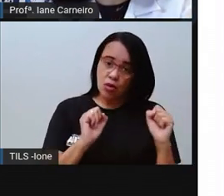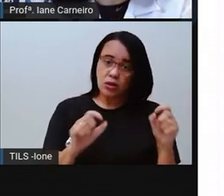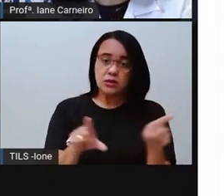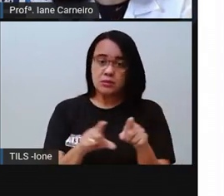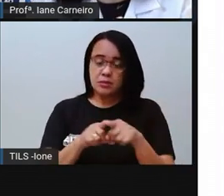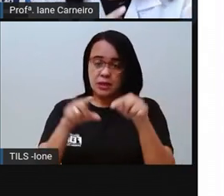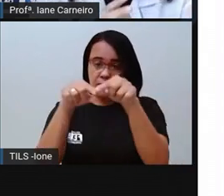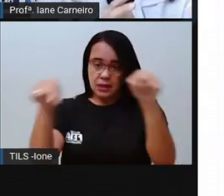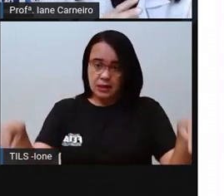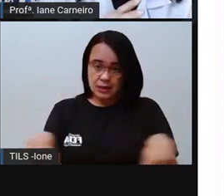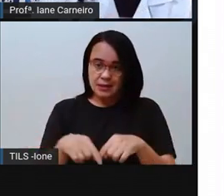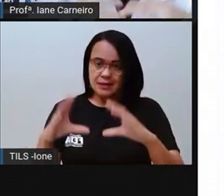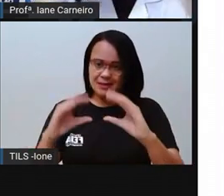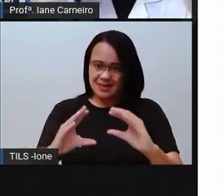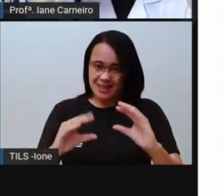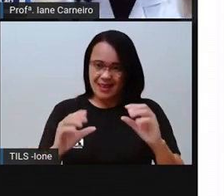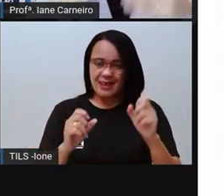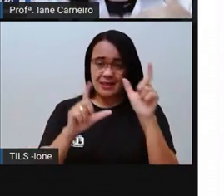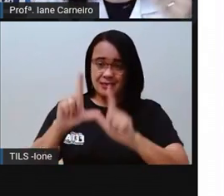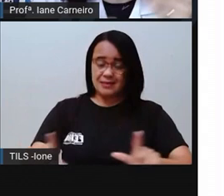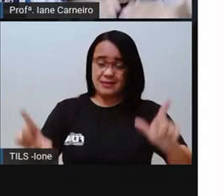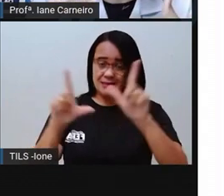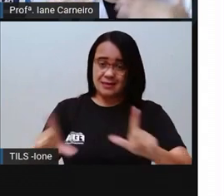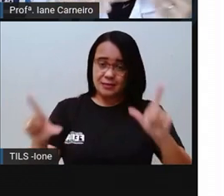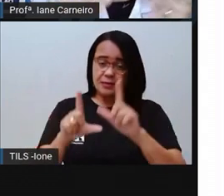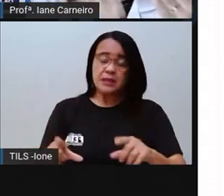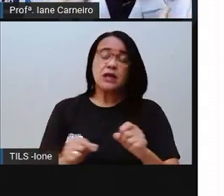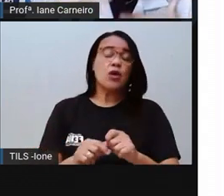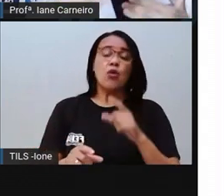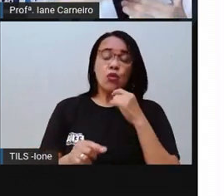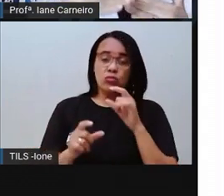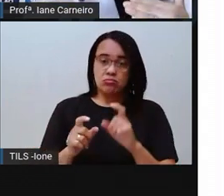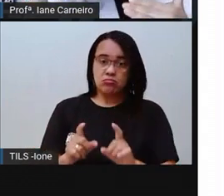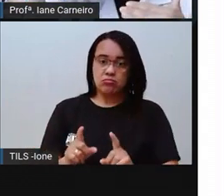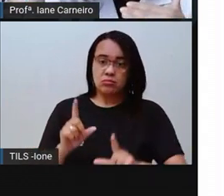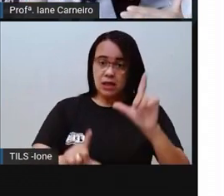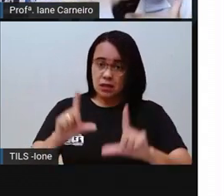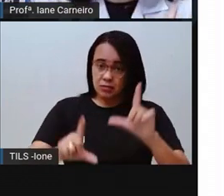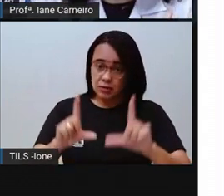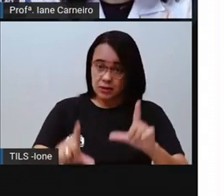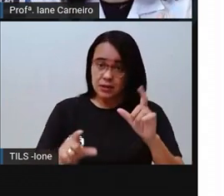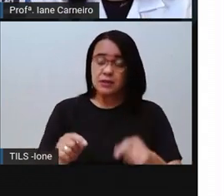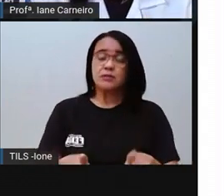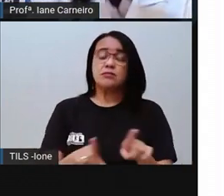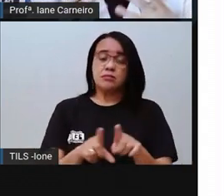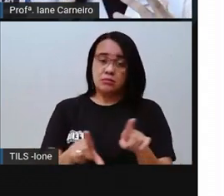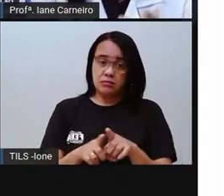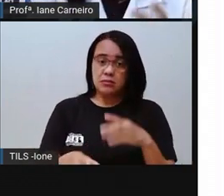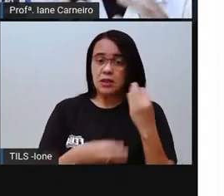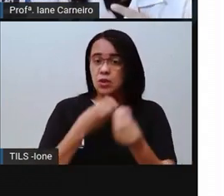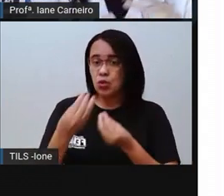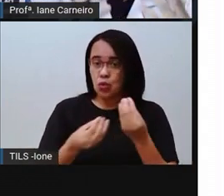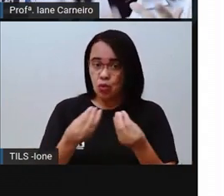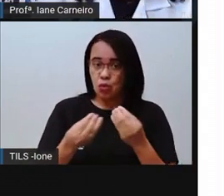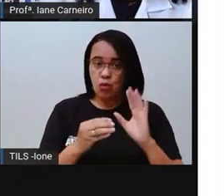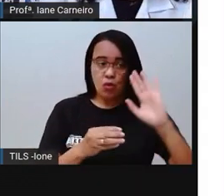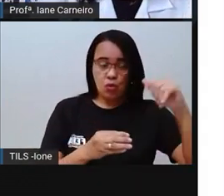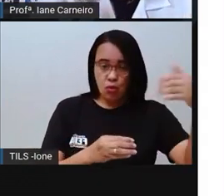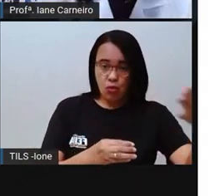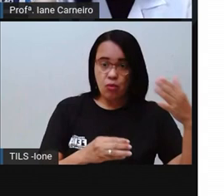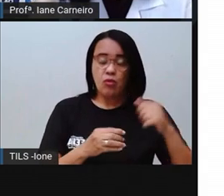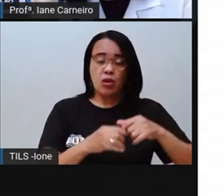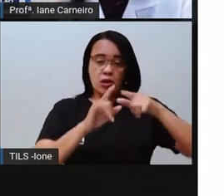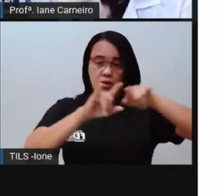riscos, né? Por exemplo, se você mora numa casa que tem a escada, se as pessoas não tomarem